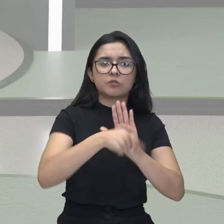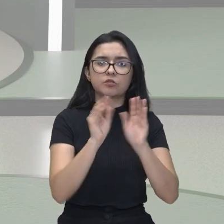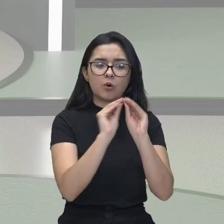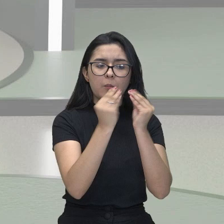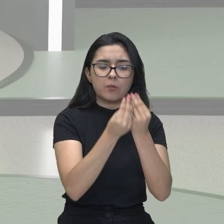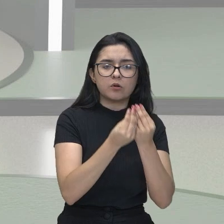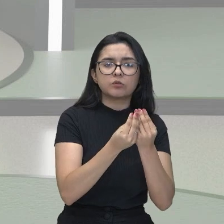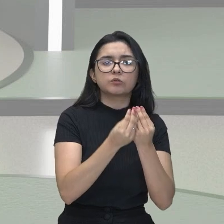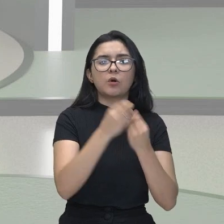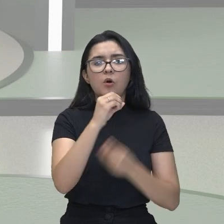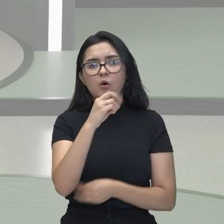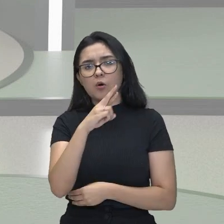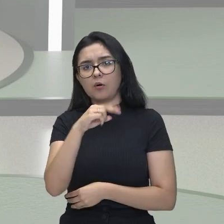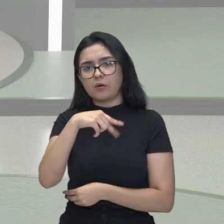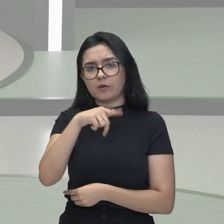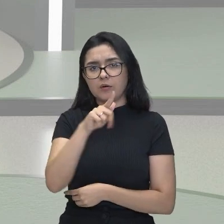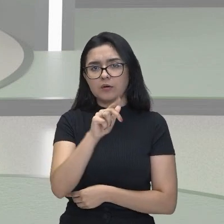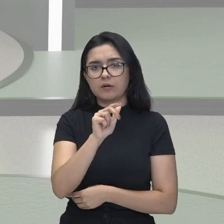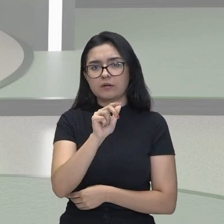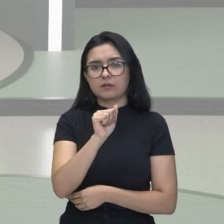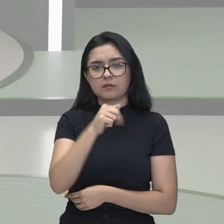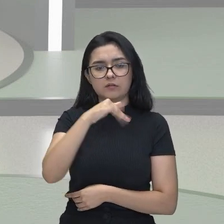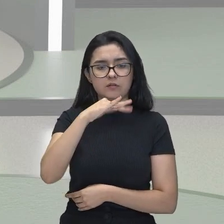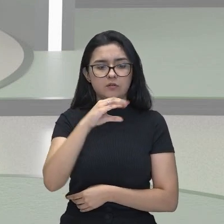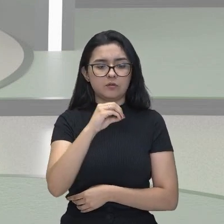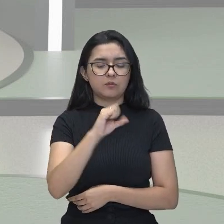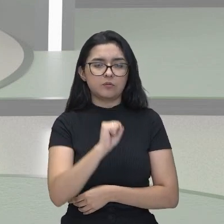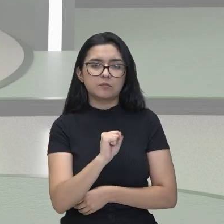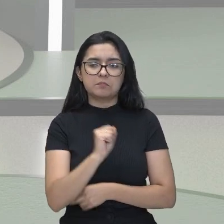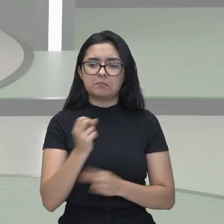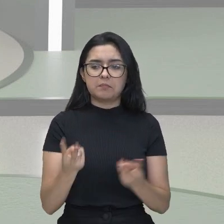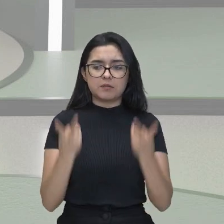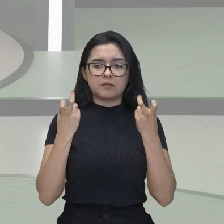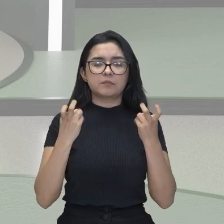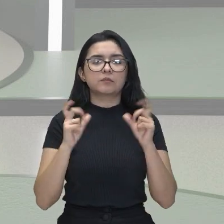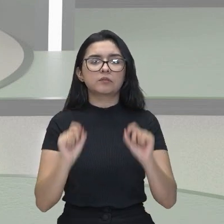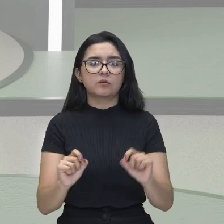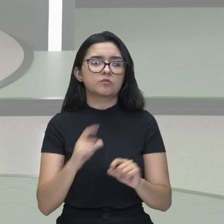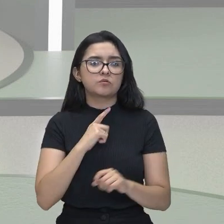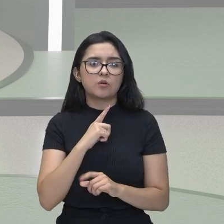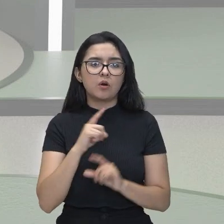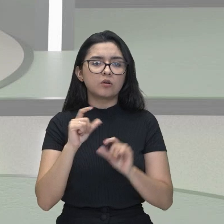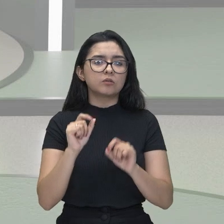Percebeu que todas foram contempladas? Aí, gente, é só marcar.